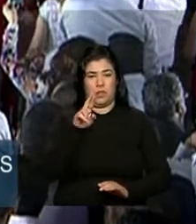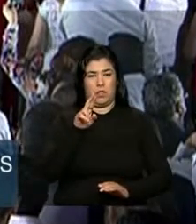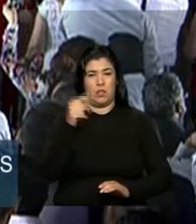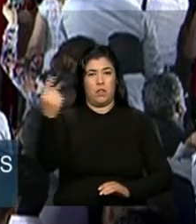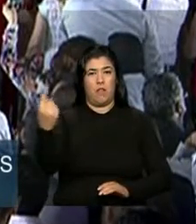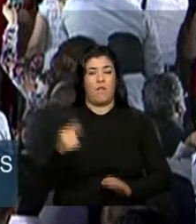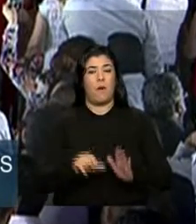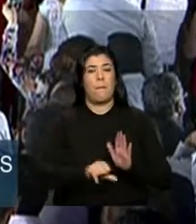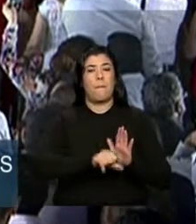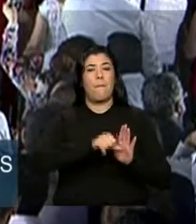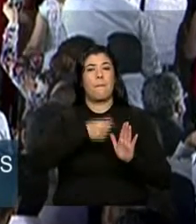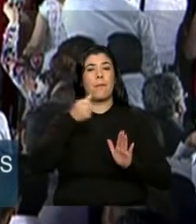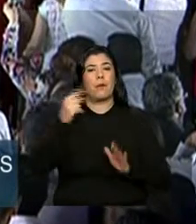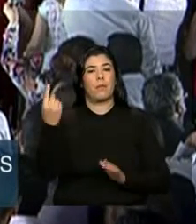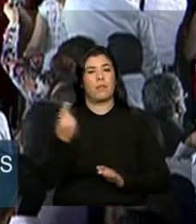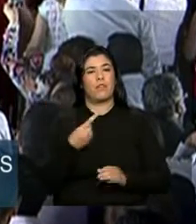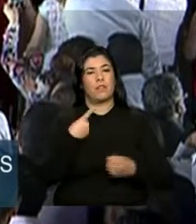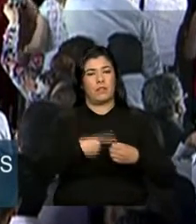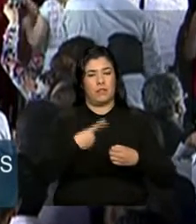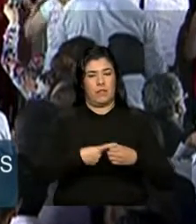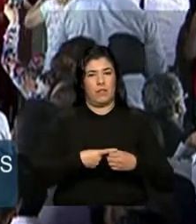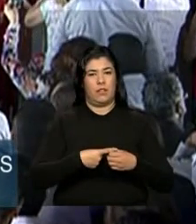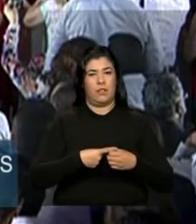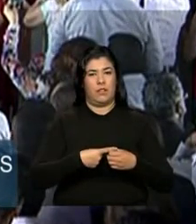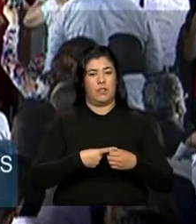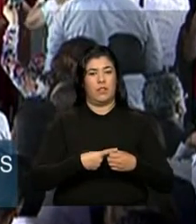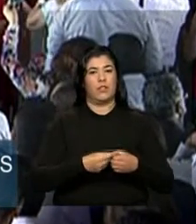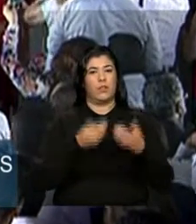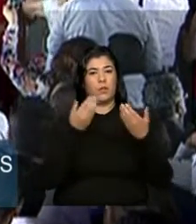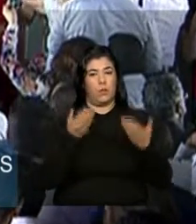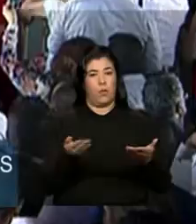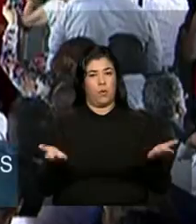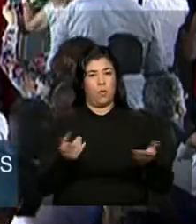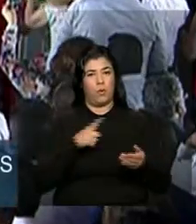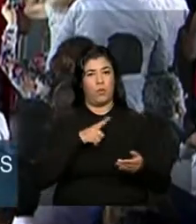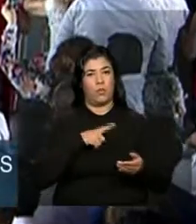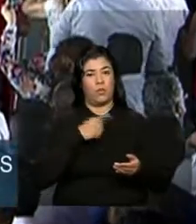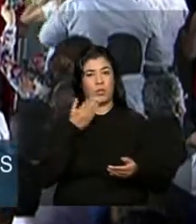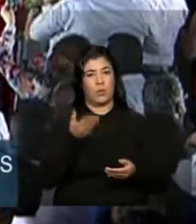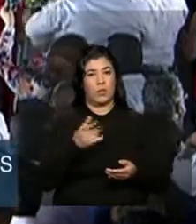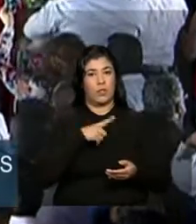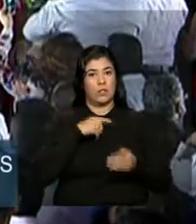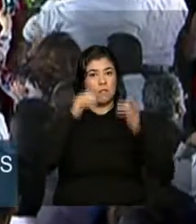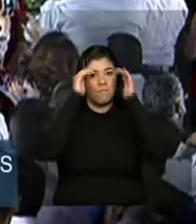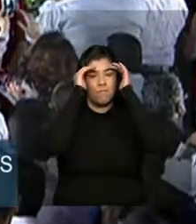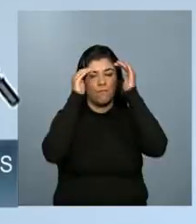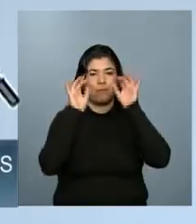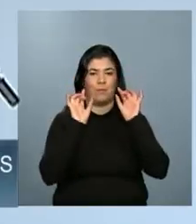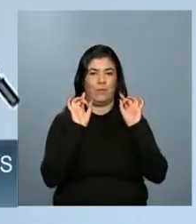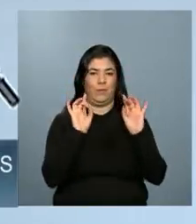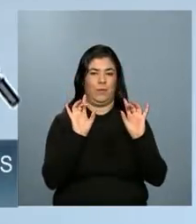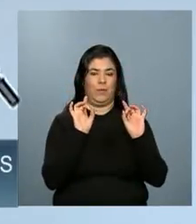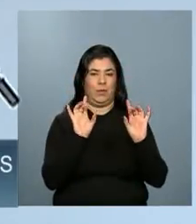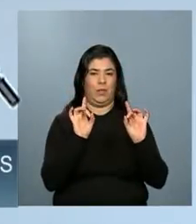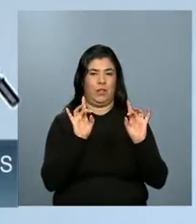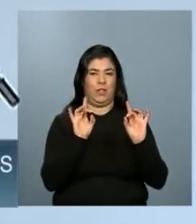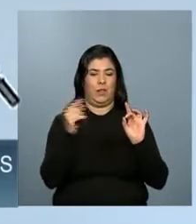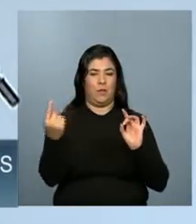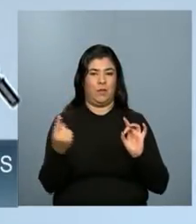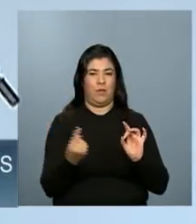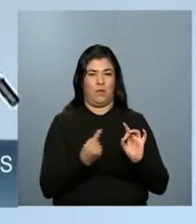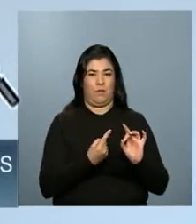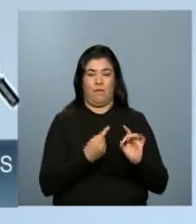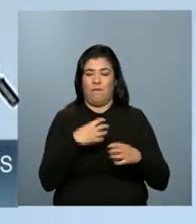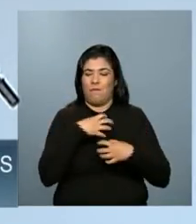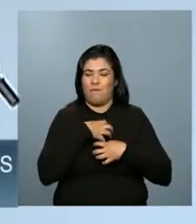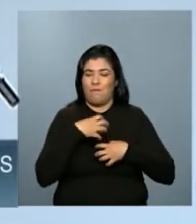solo da nossa querida terra. Então hoje a senhora nos honra. Então com a sua presença e nos dá uma